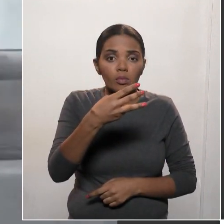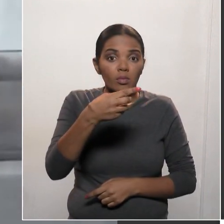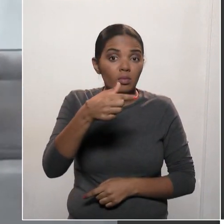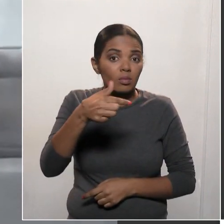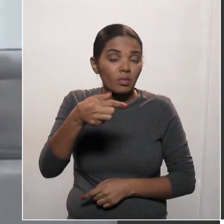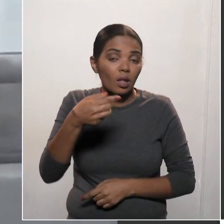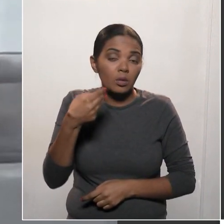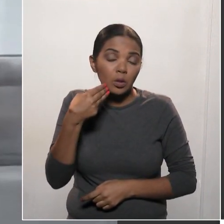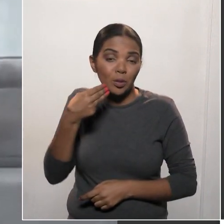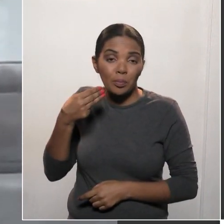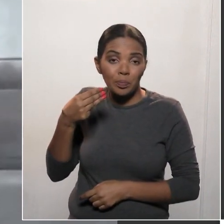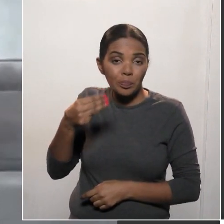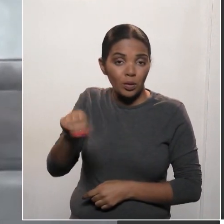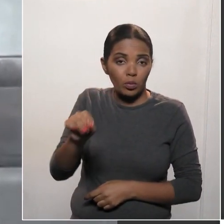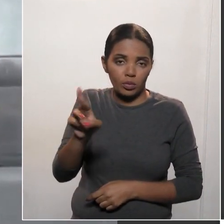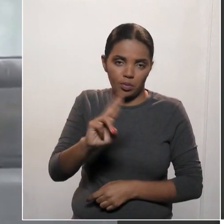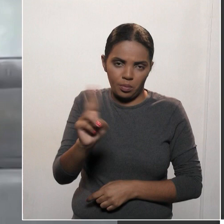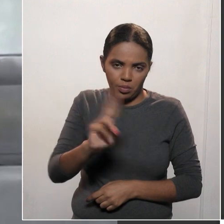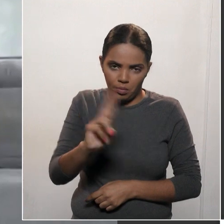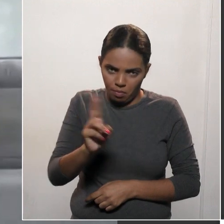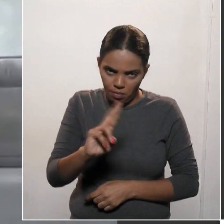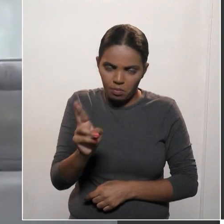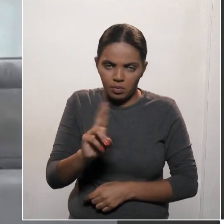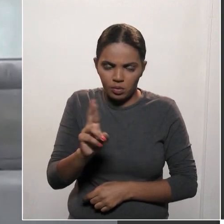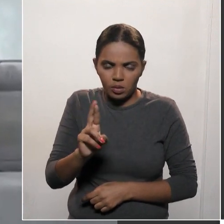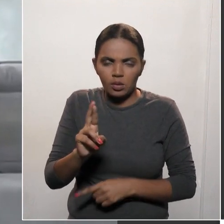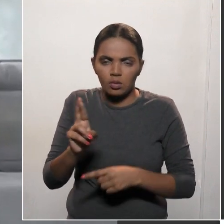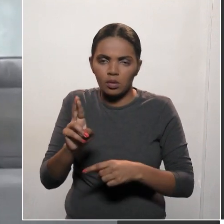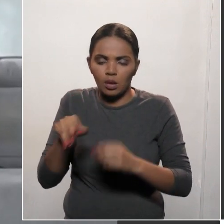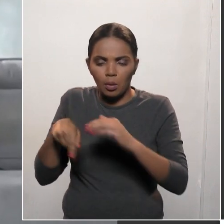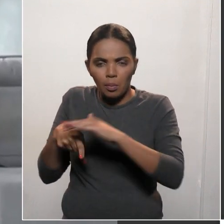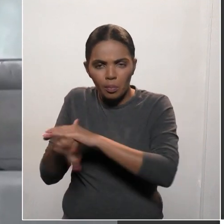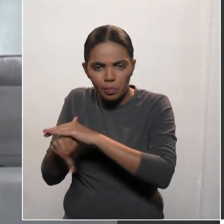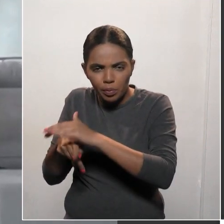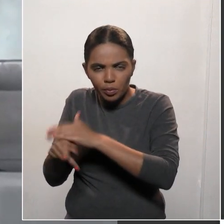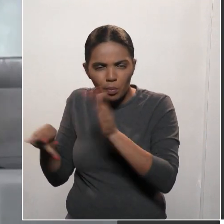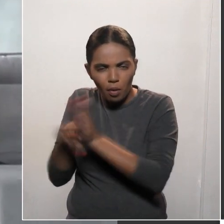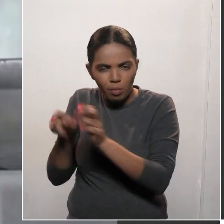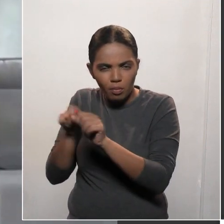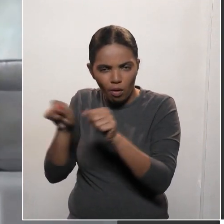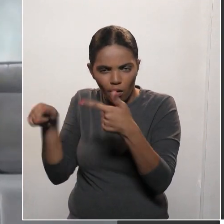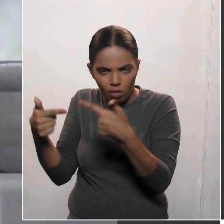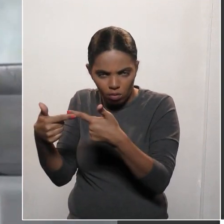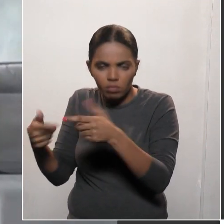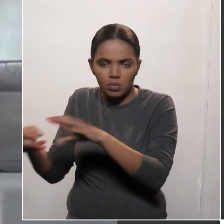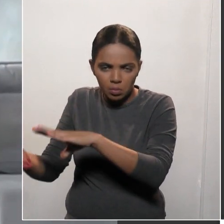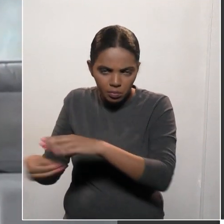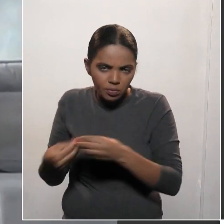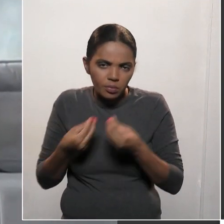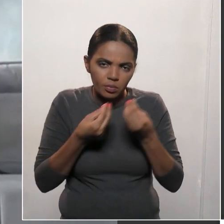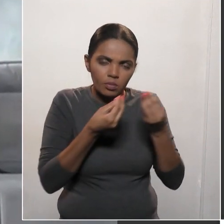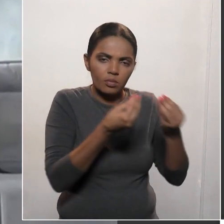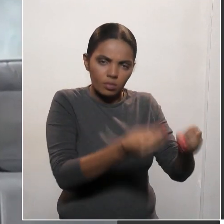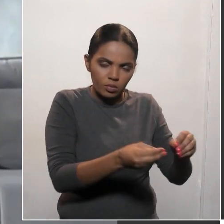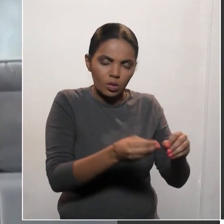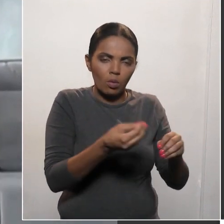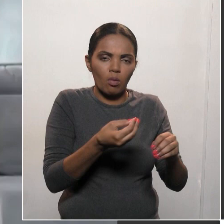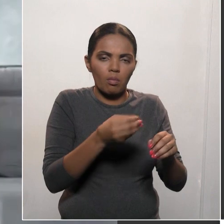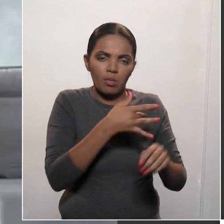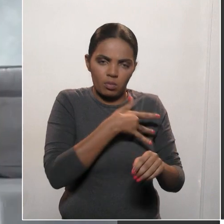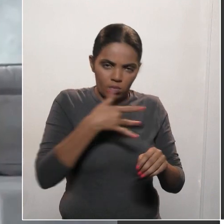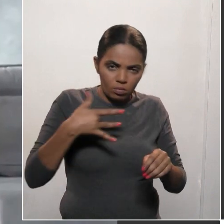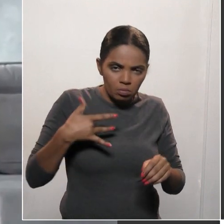que foi destinado ao coronavírus, aí ao combate, a assinatura ativa sempre na frente,